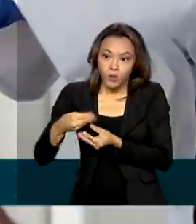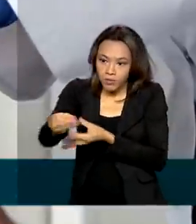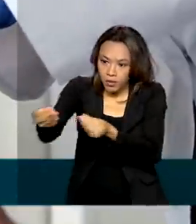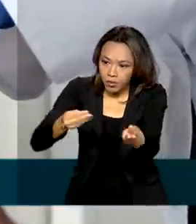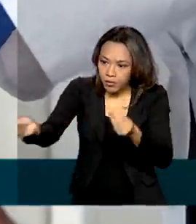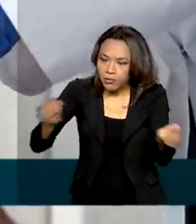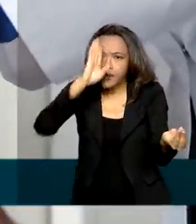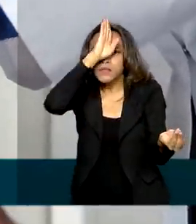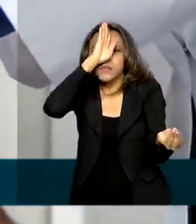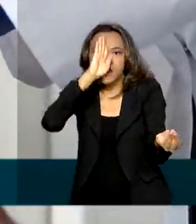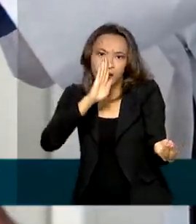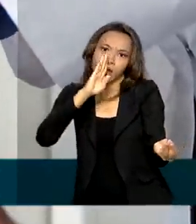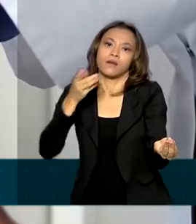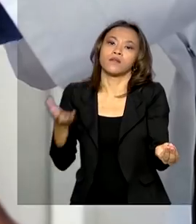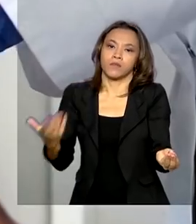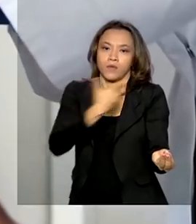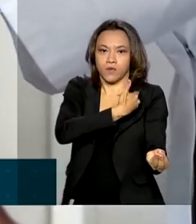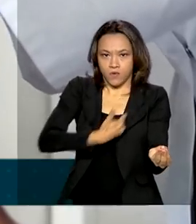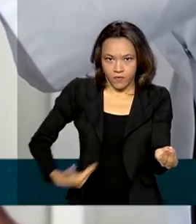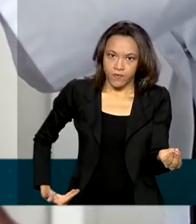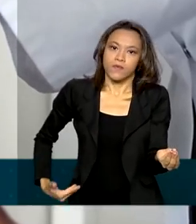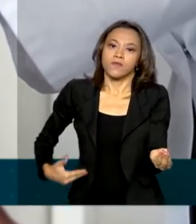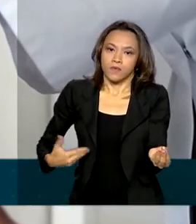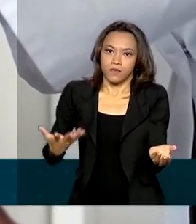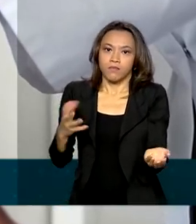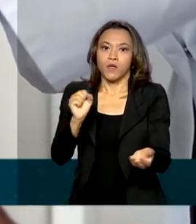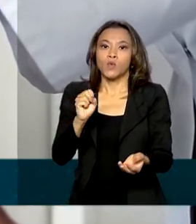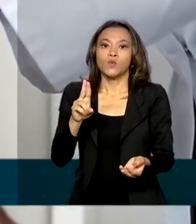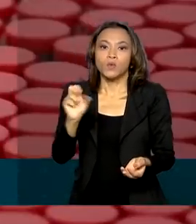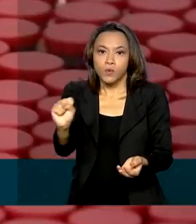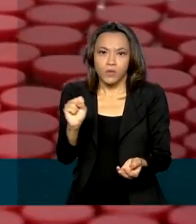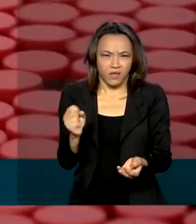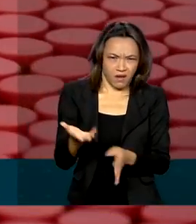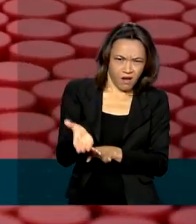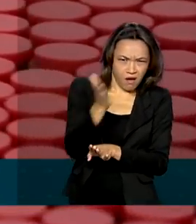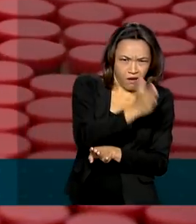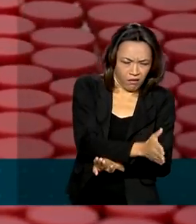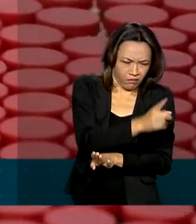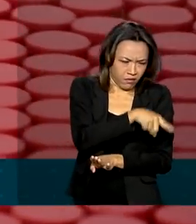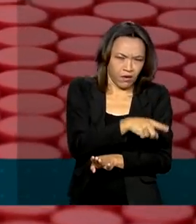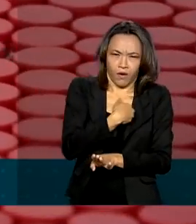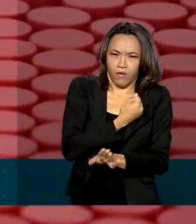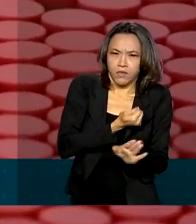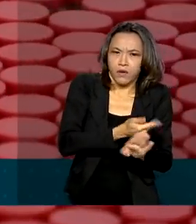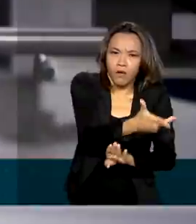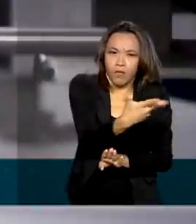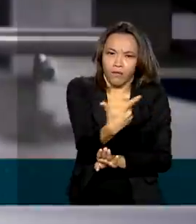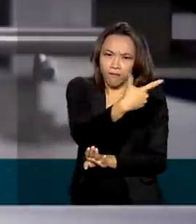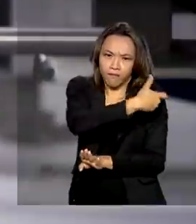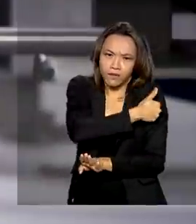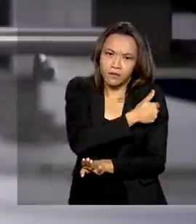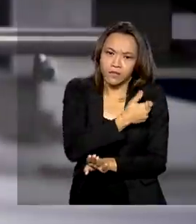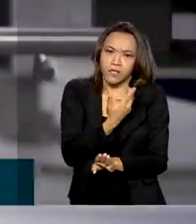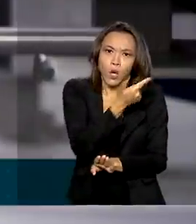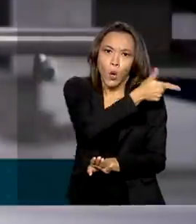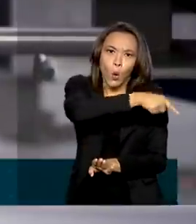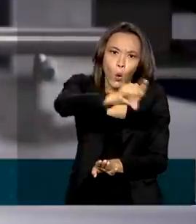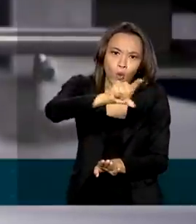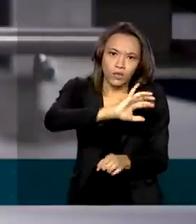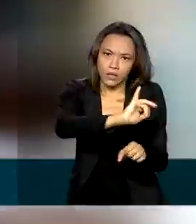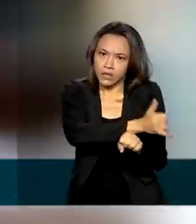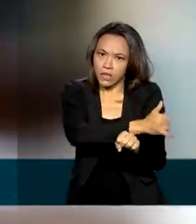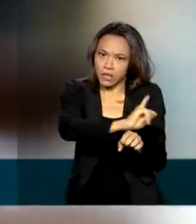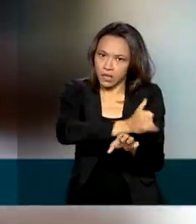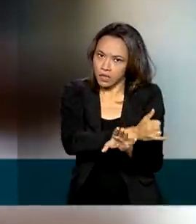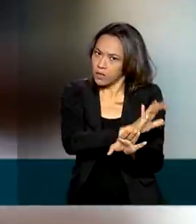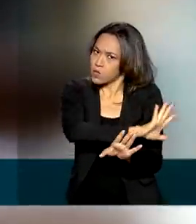de forma gratuita. Até o momento, não existe nenhuma possibilidade de obtenção do imunizante por qualquer outro meio que não